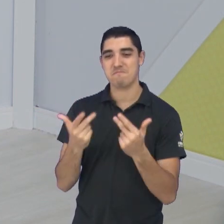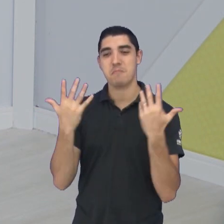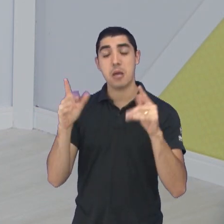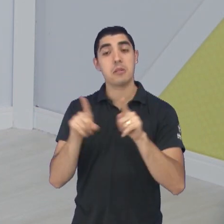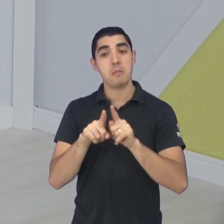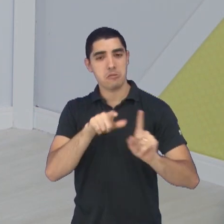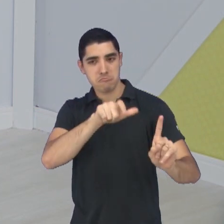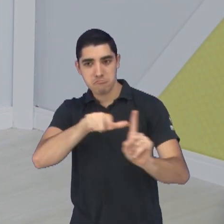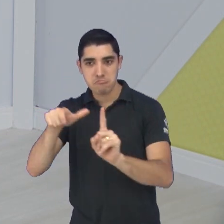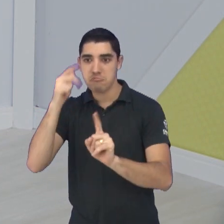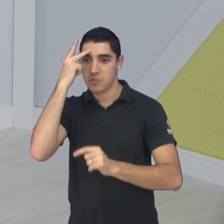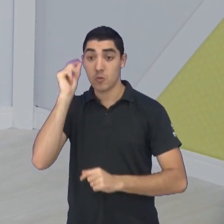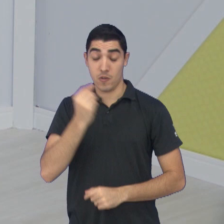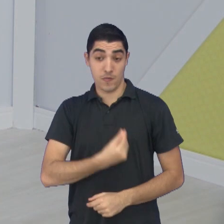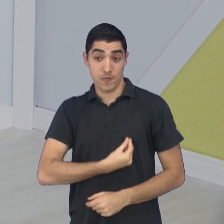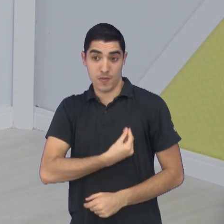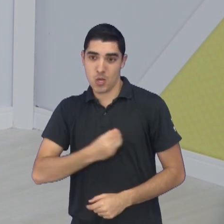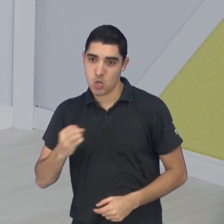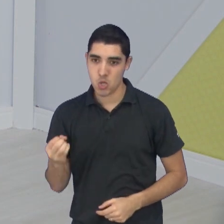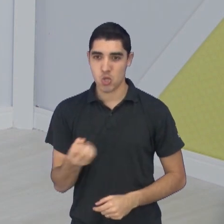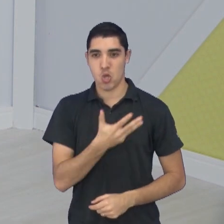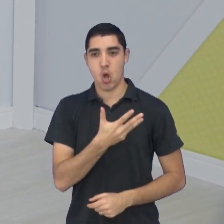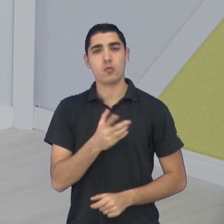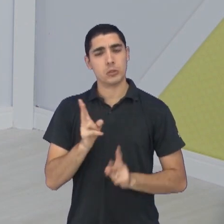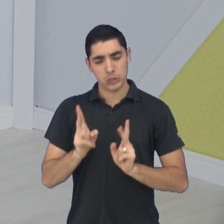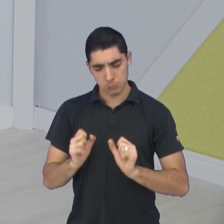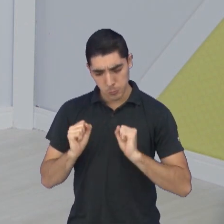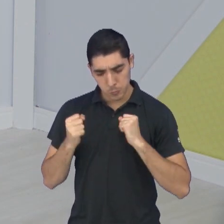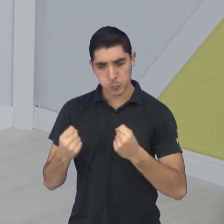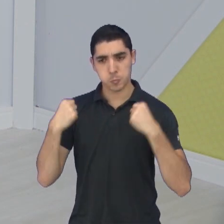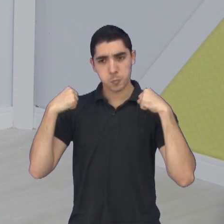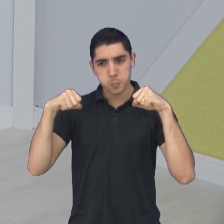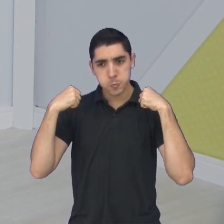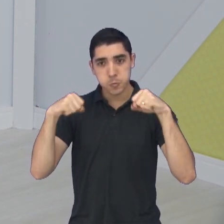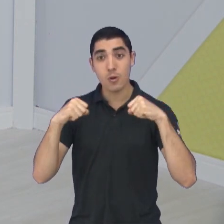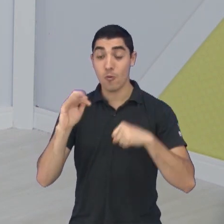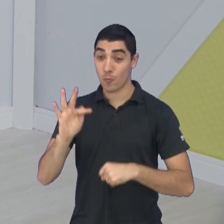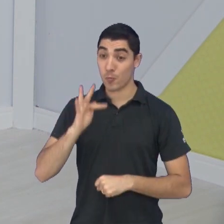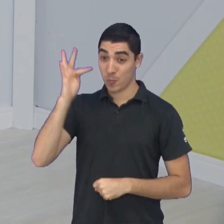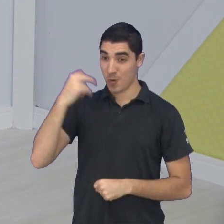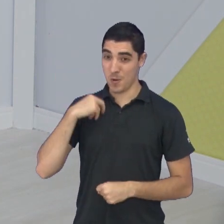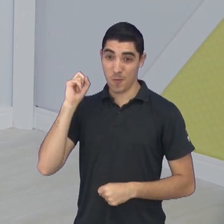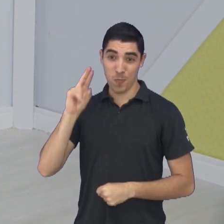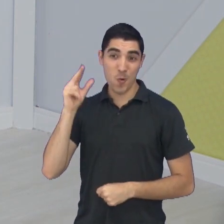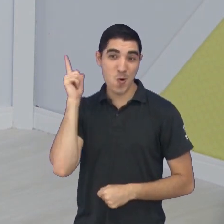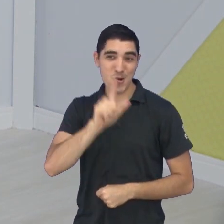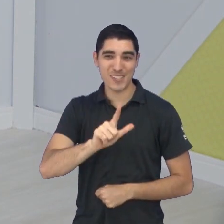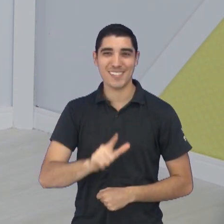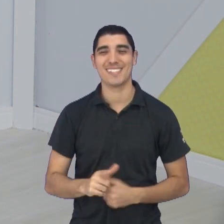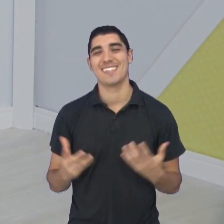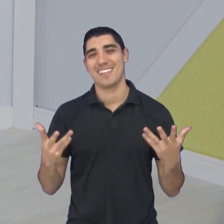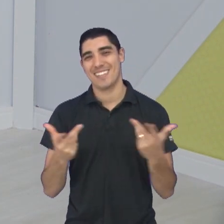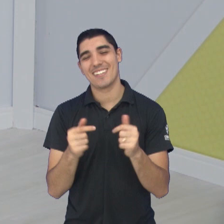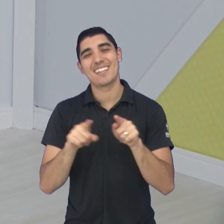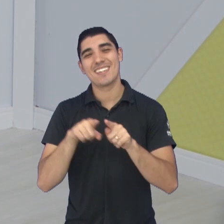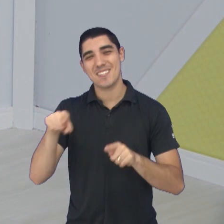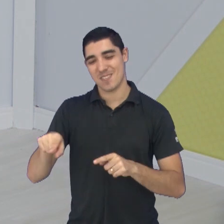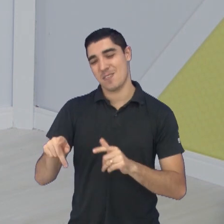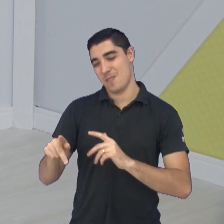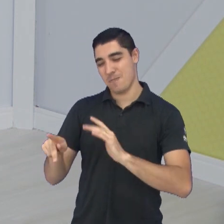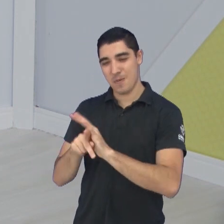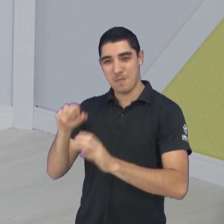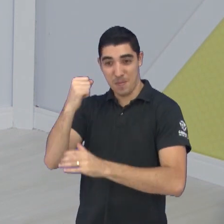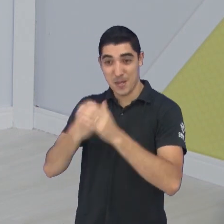galera aí. Uma nova vida, fazendo exercício, comendo bem. Um dia eu chego lá. Que beleza. E olha só, São José Basquetebol